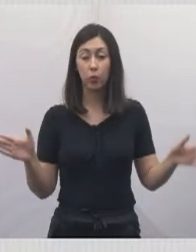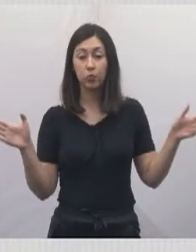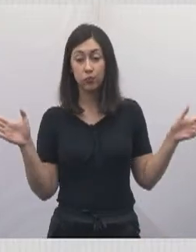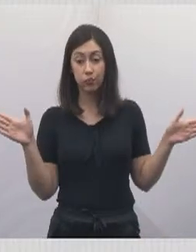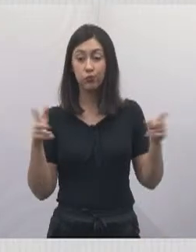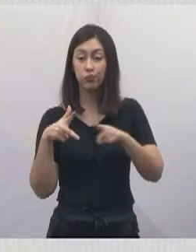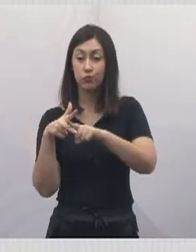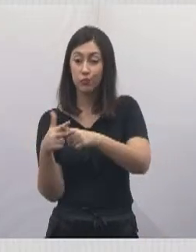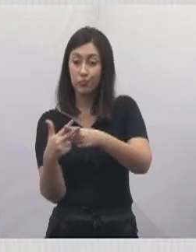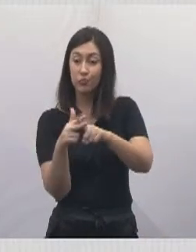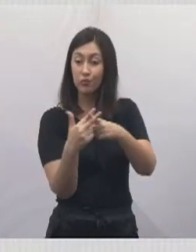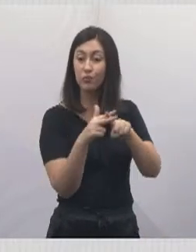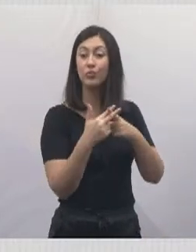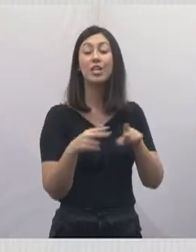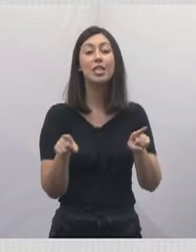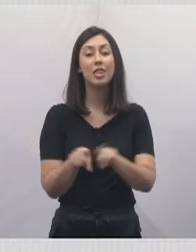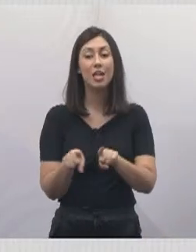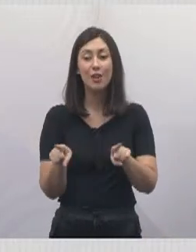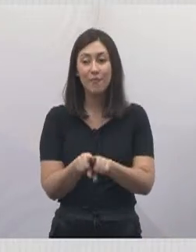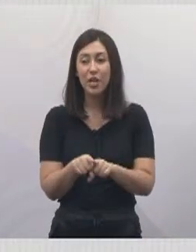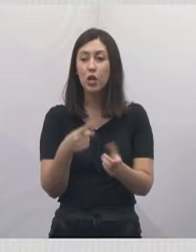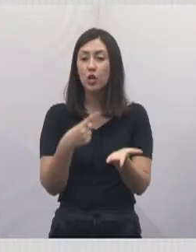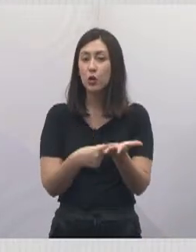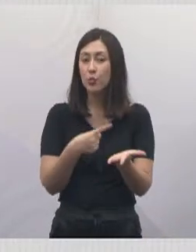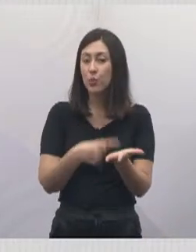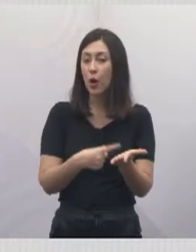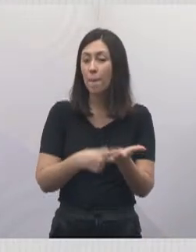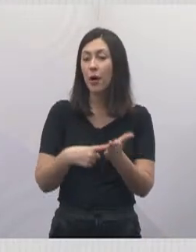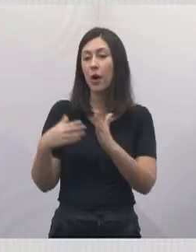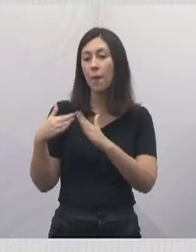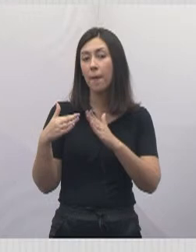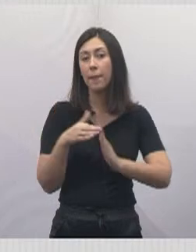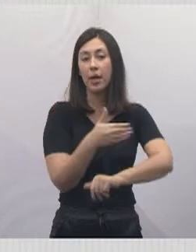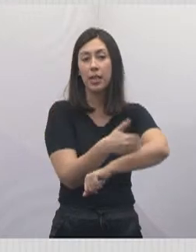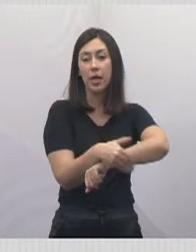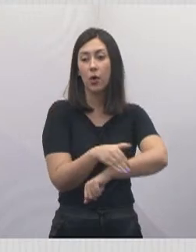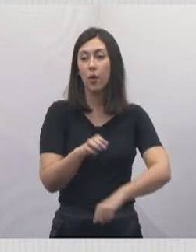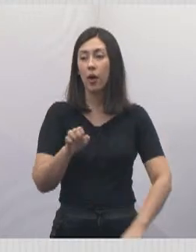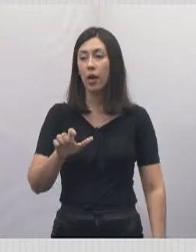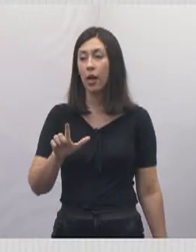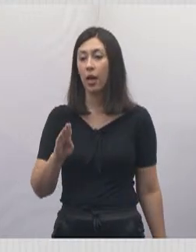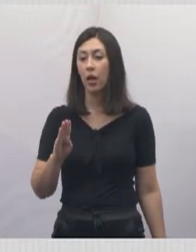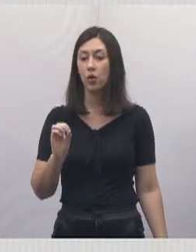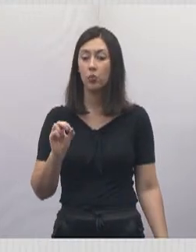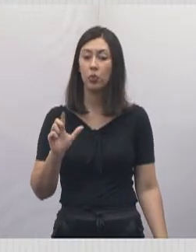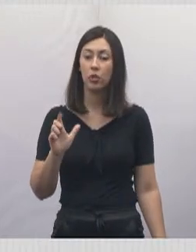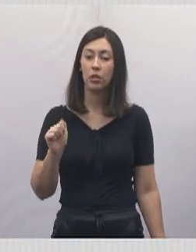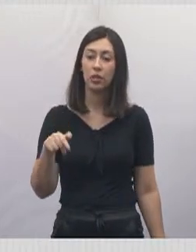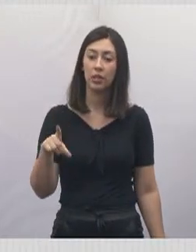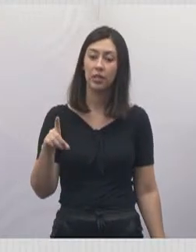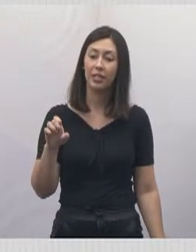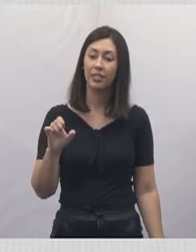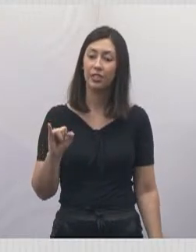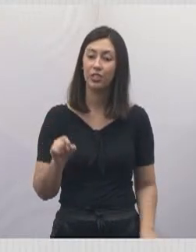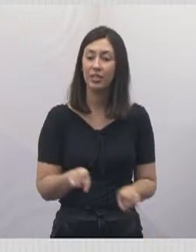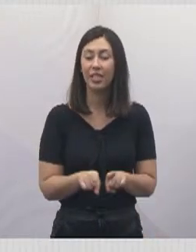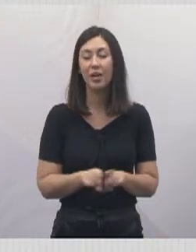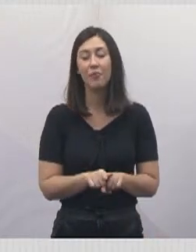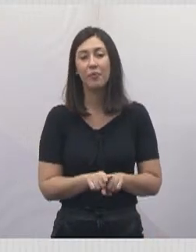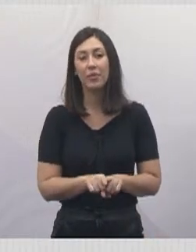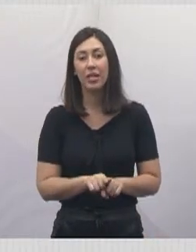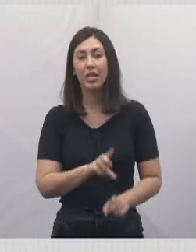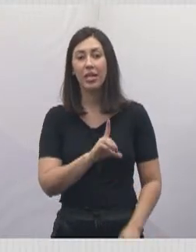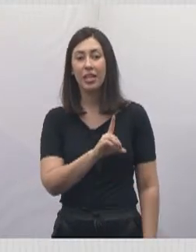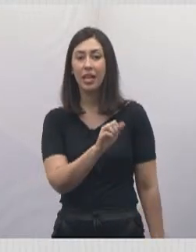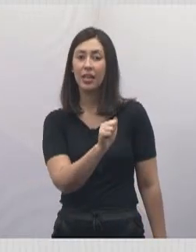também, já assumindo o compromisso com os moradores ali da rua Elgoland, da rua Danúbio, e todas as adjacências